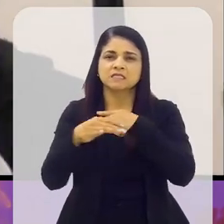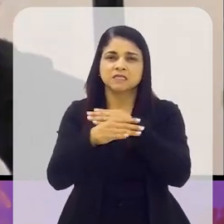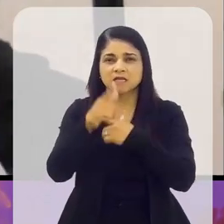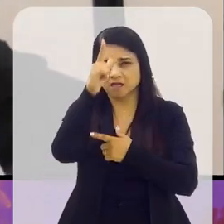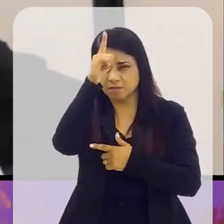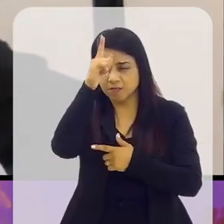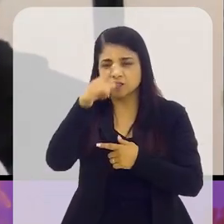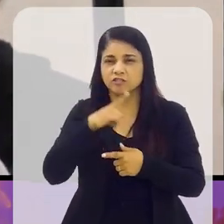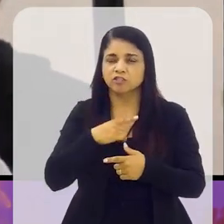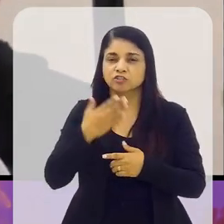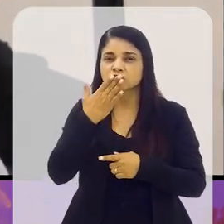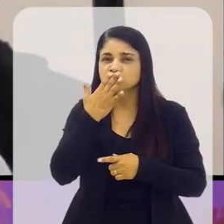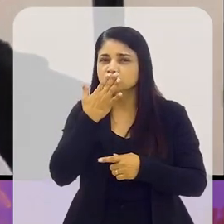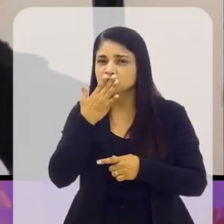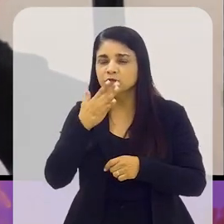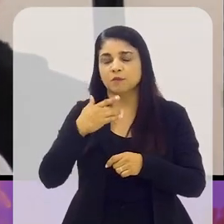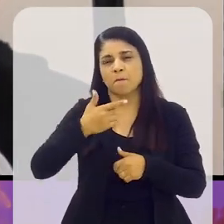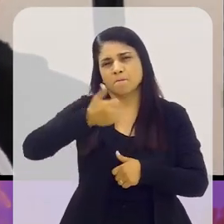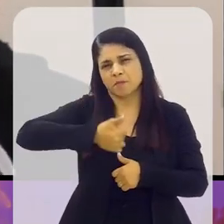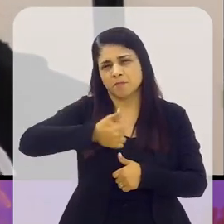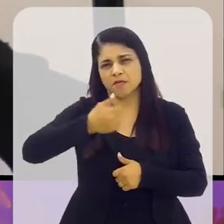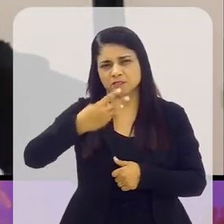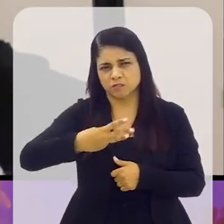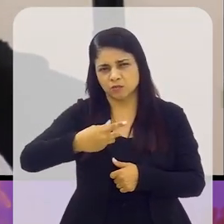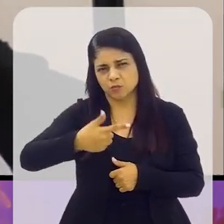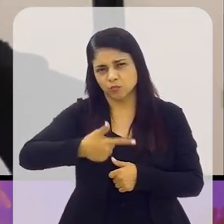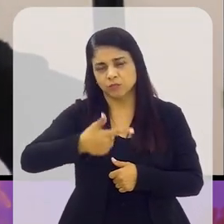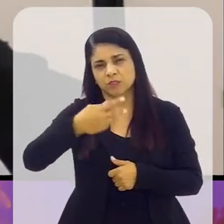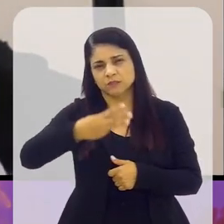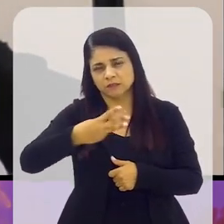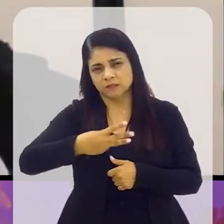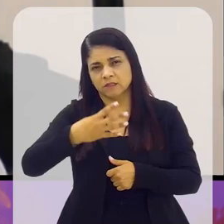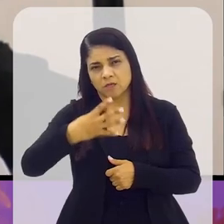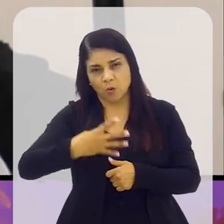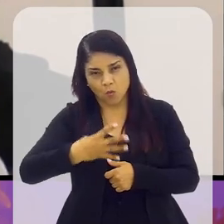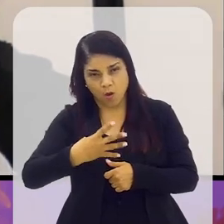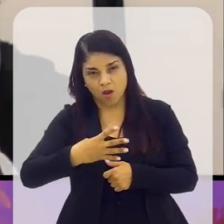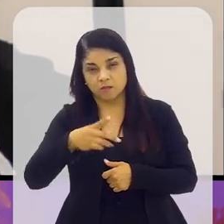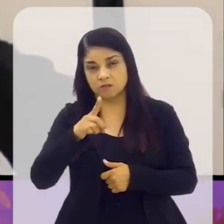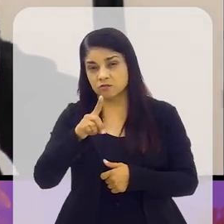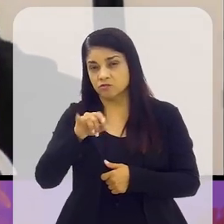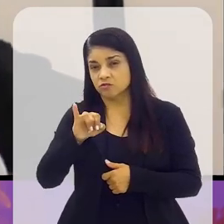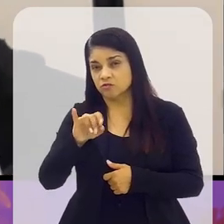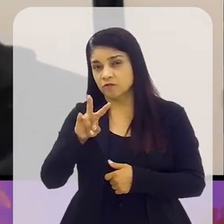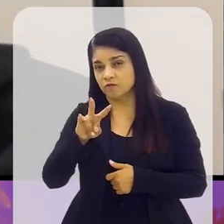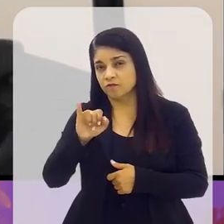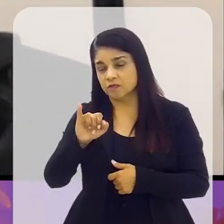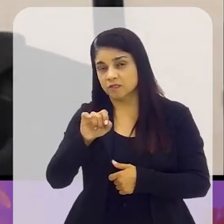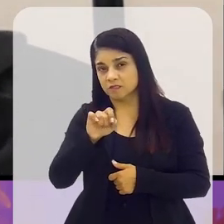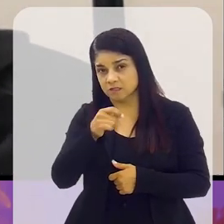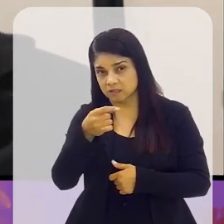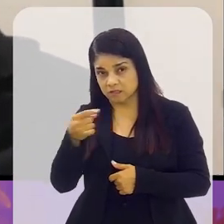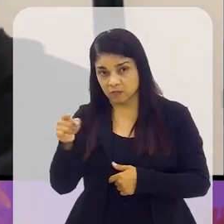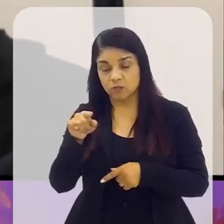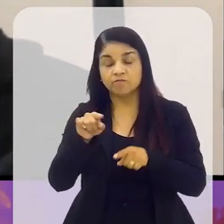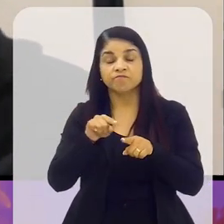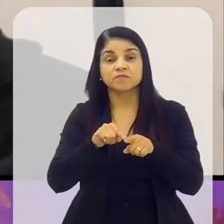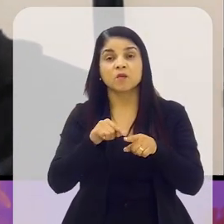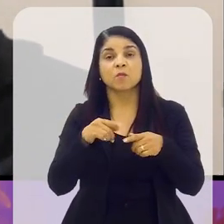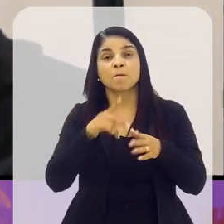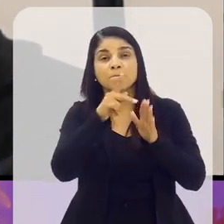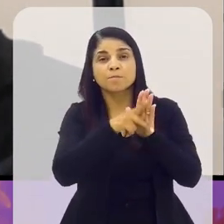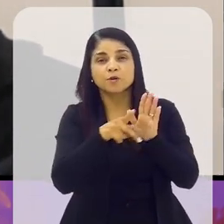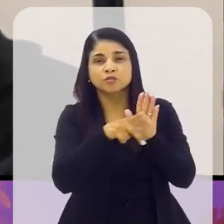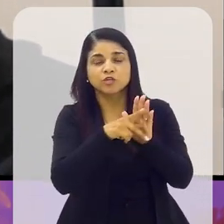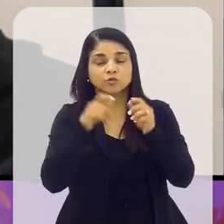tem times ali na primeira, segunda, terceira, se eu não me engano, até quarta divisão, por exemplo, o eles chamam de projeto torcedor, que nada mais